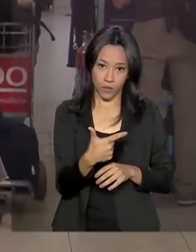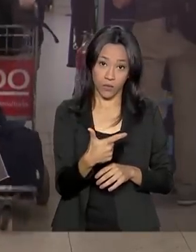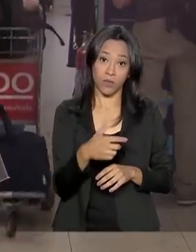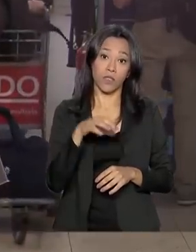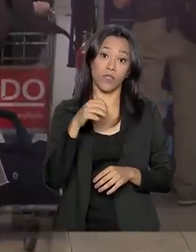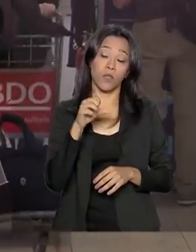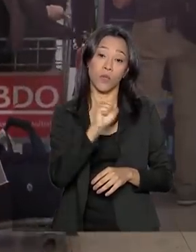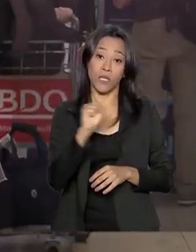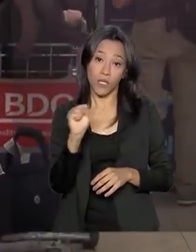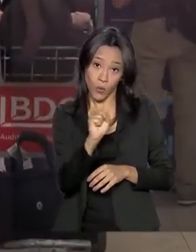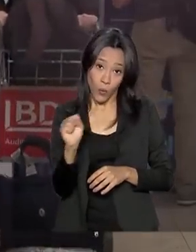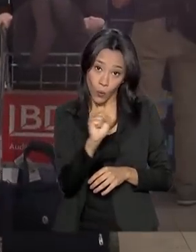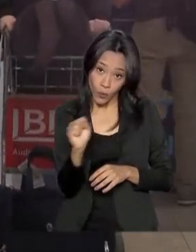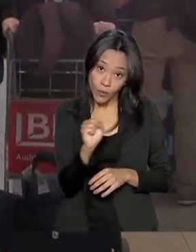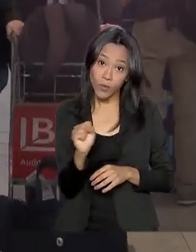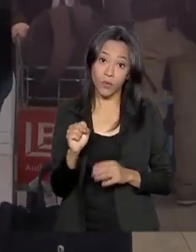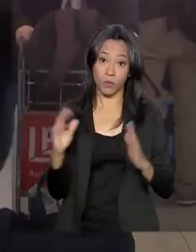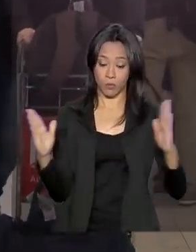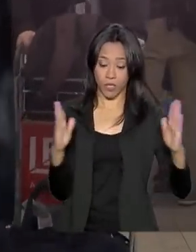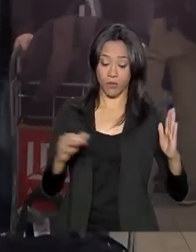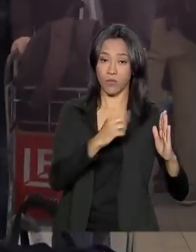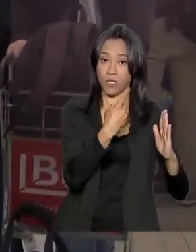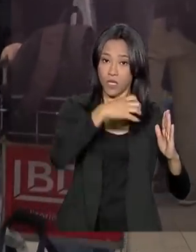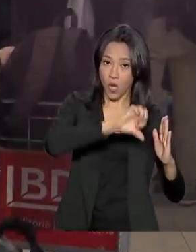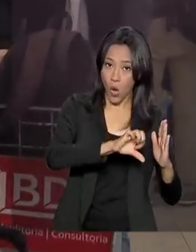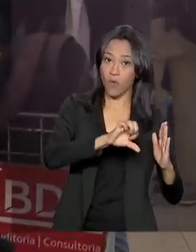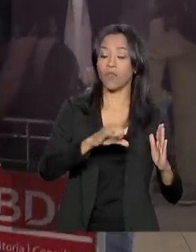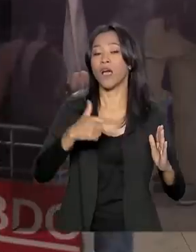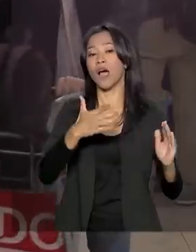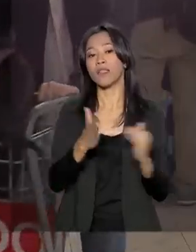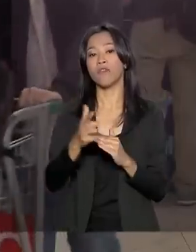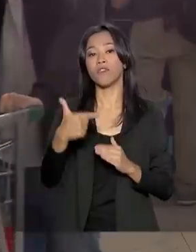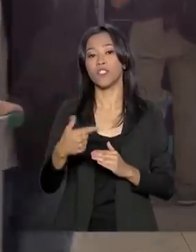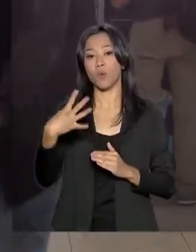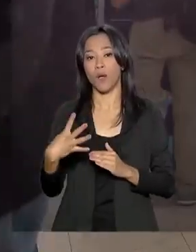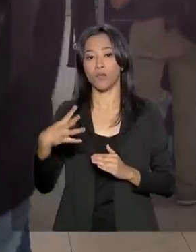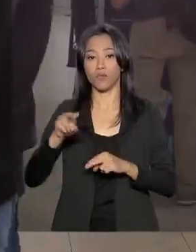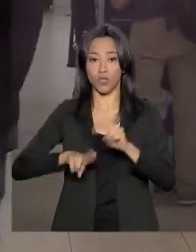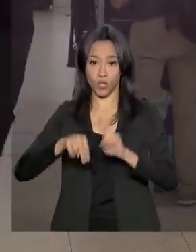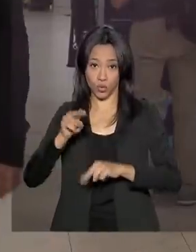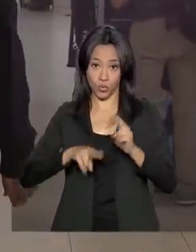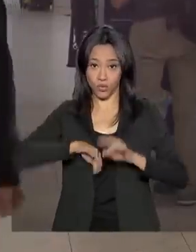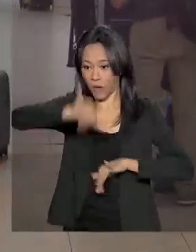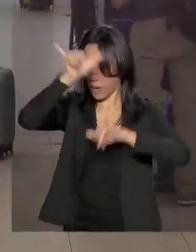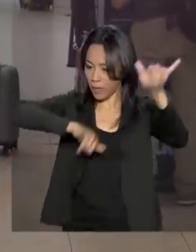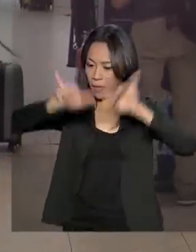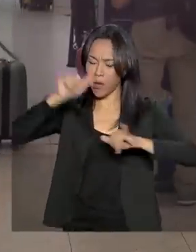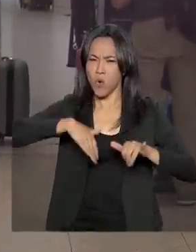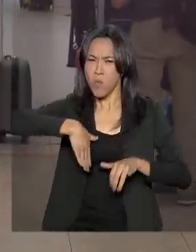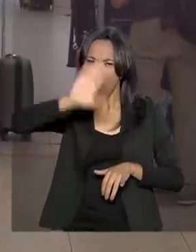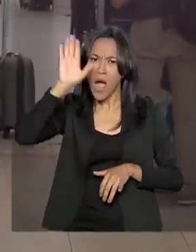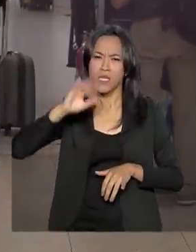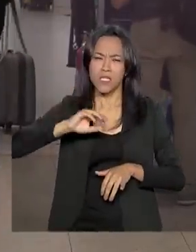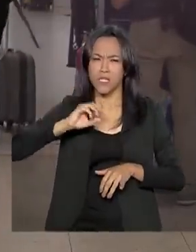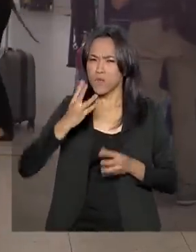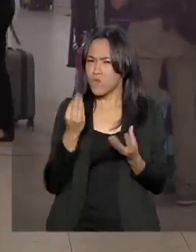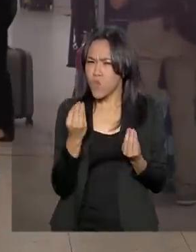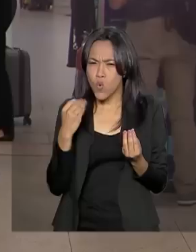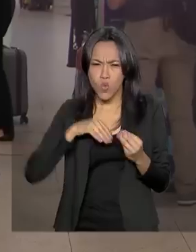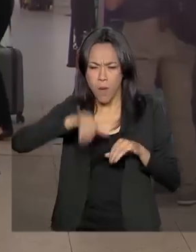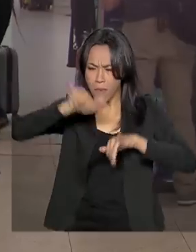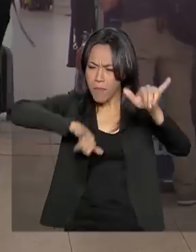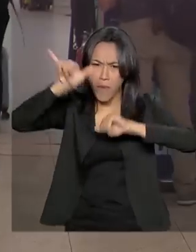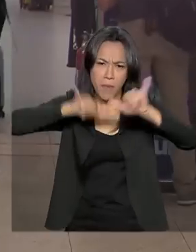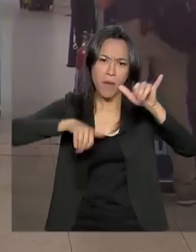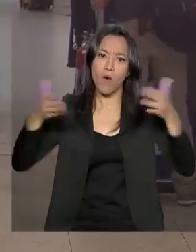decolagens entre os dias 19 e 24 de junho. Entre os dias mais movimentados, hoje, os